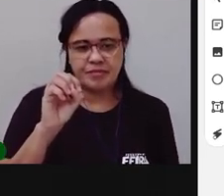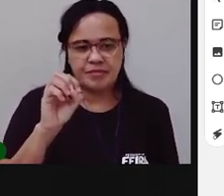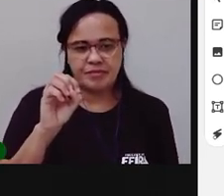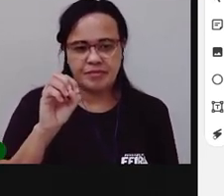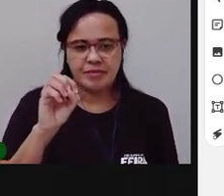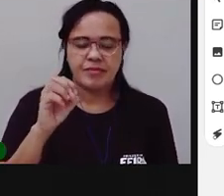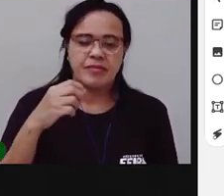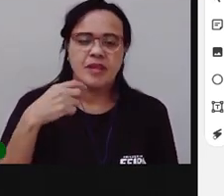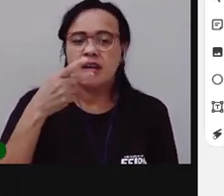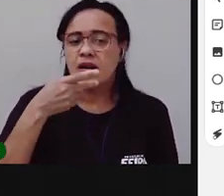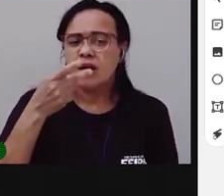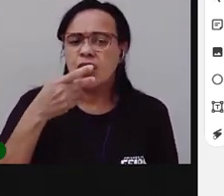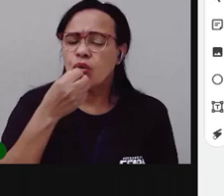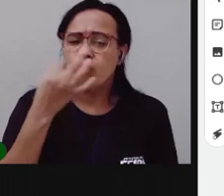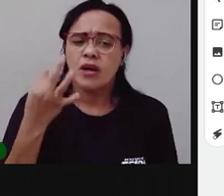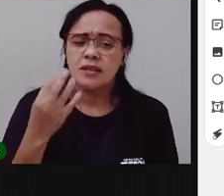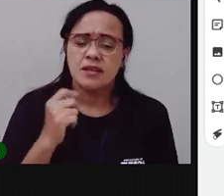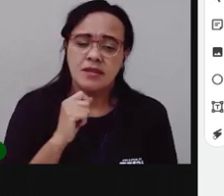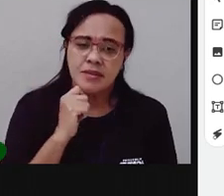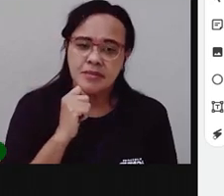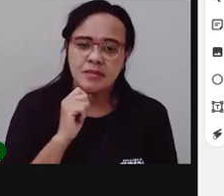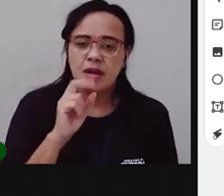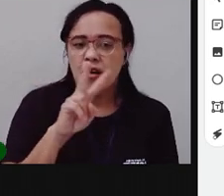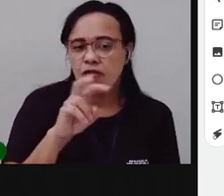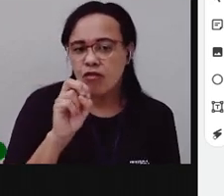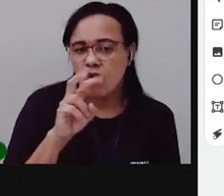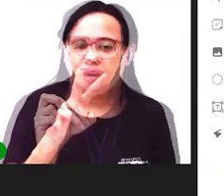boca quantas vezes quando você falou vovô?